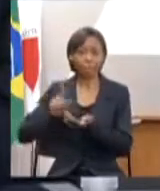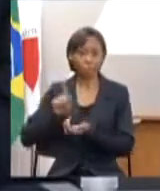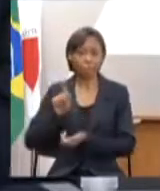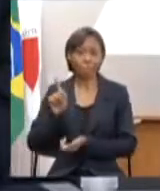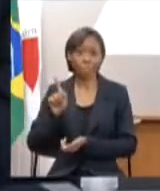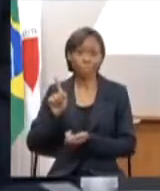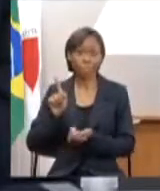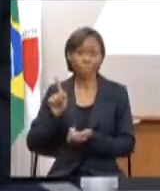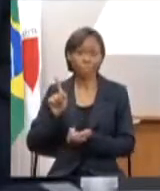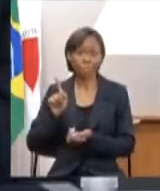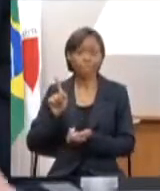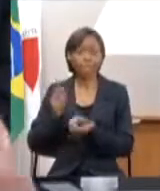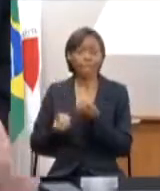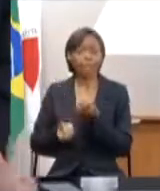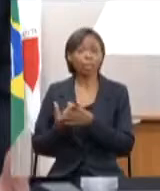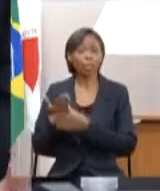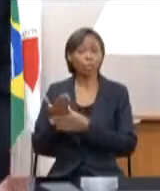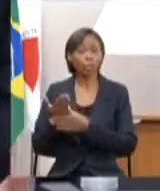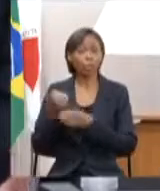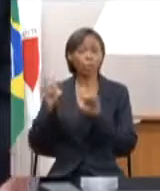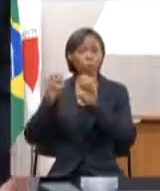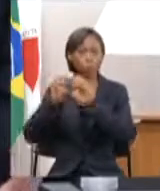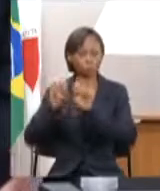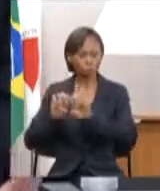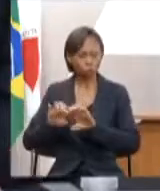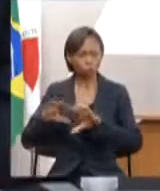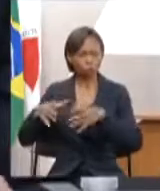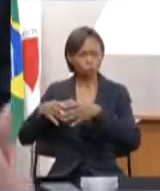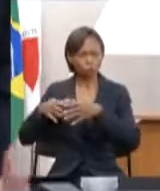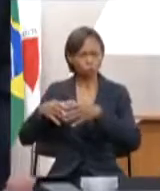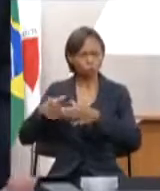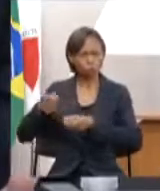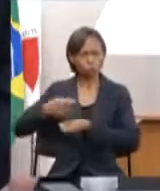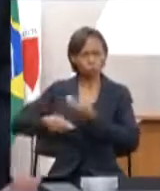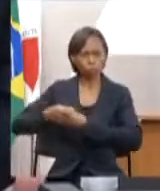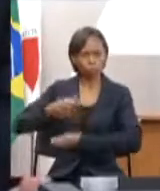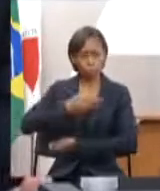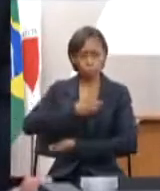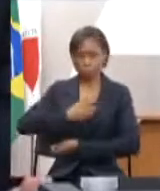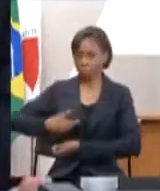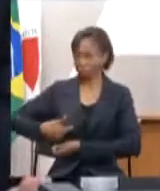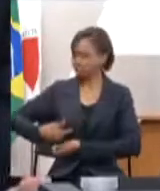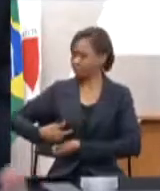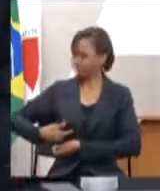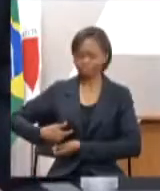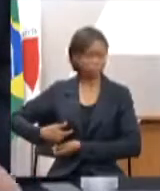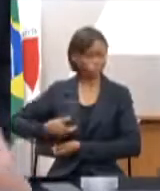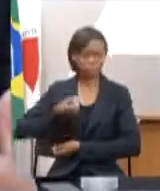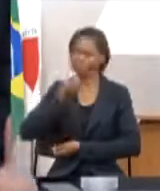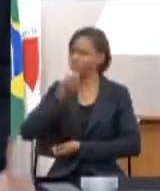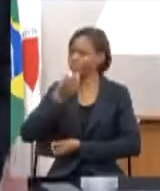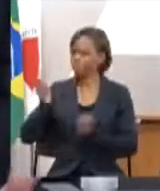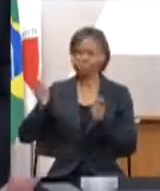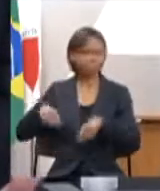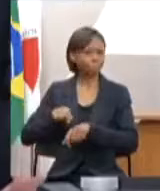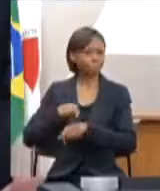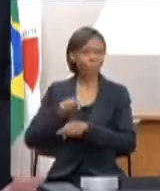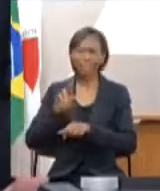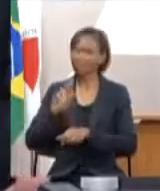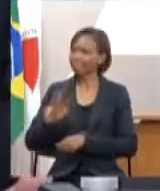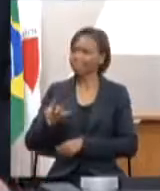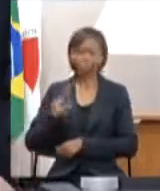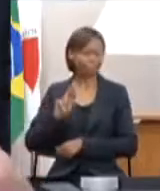foi criada uma estrutura de governança que não é eficaz que não é eficiente